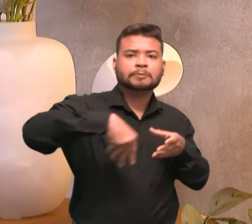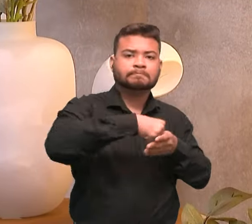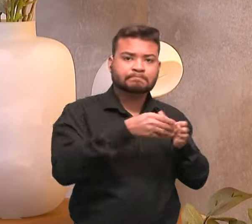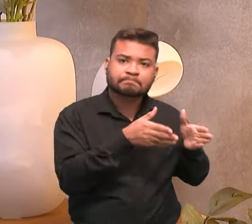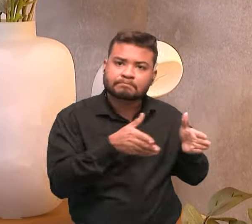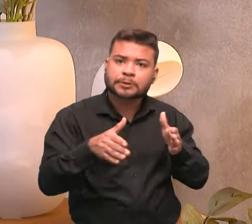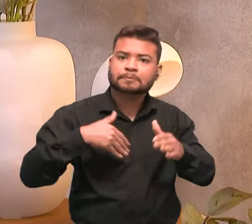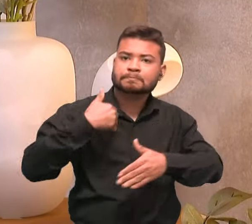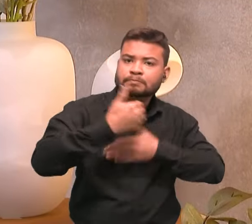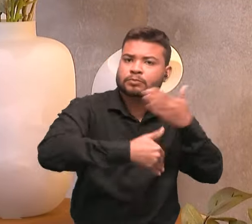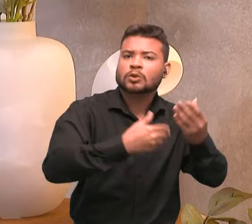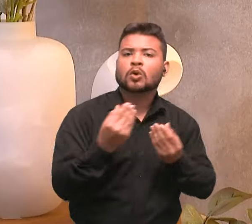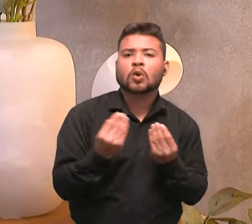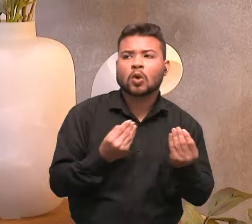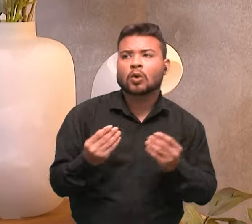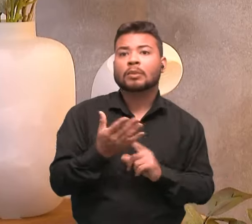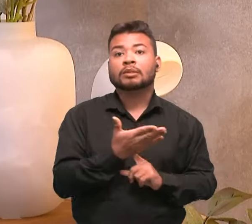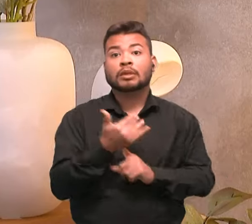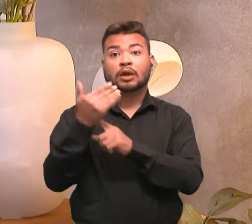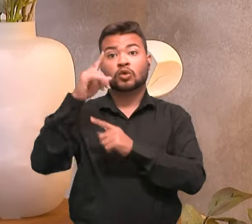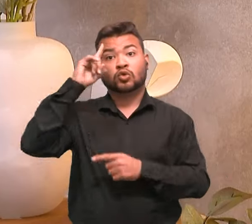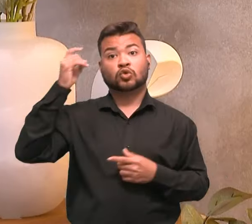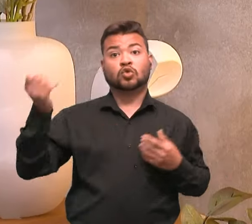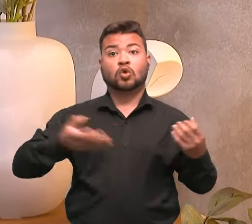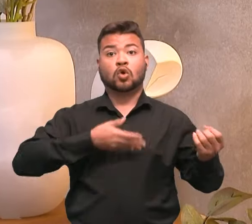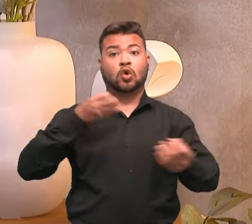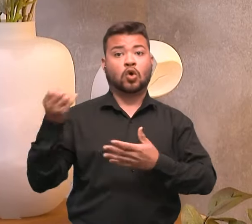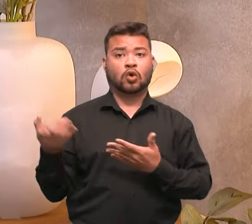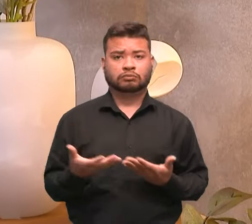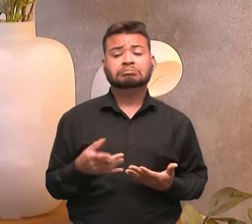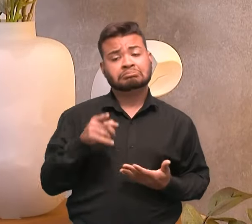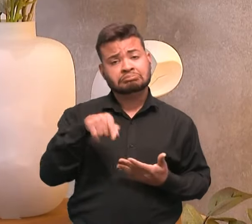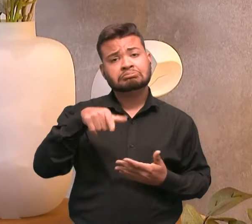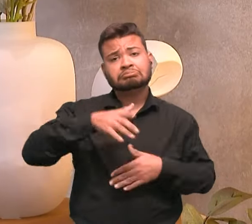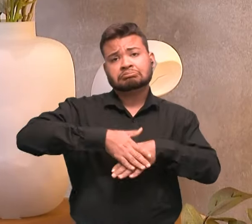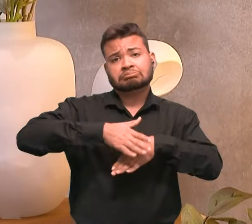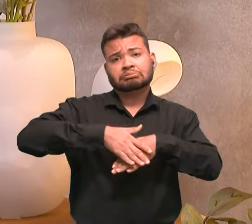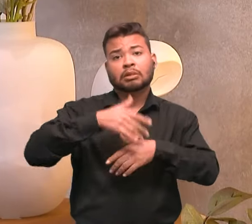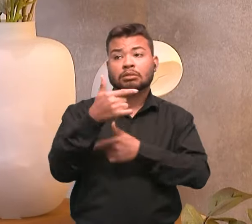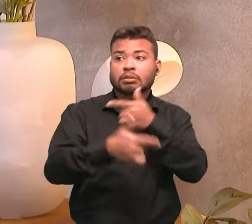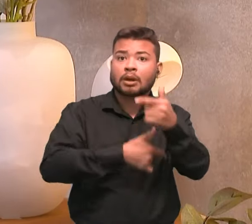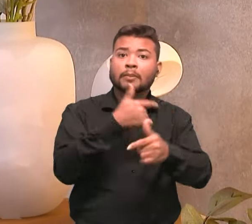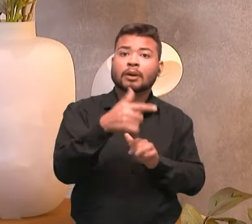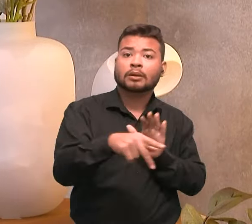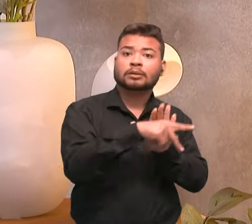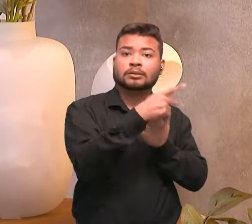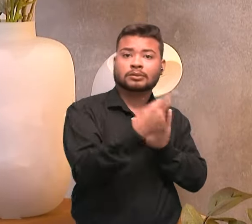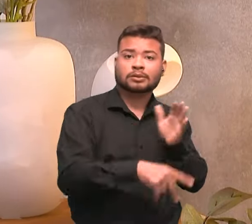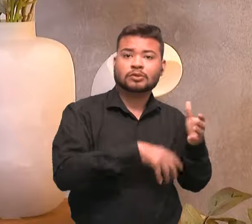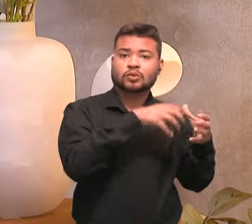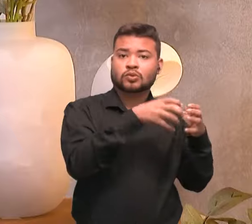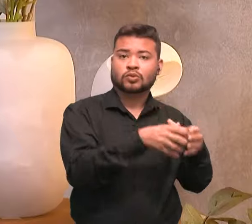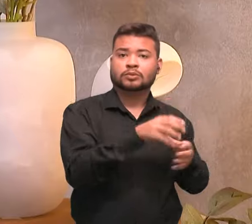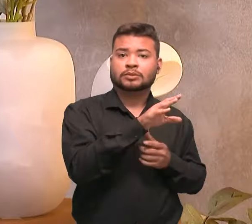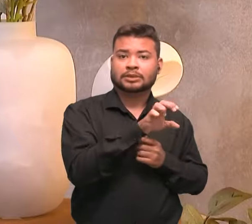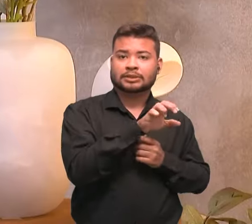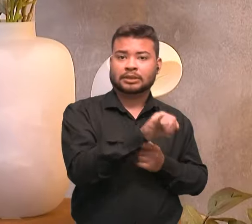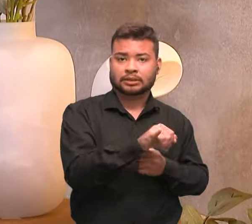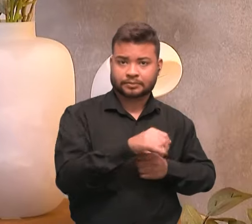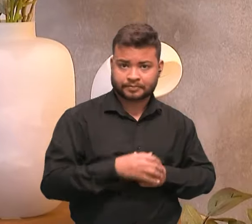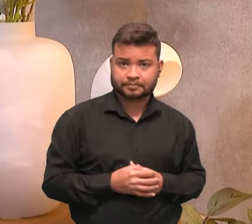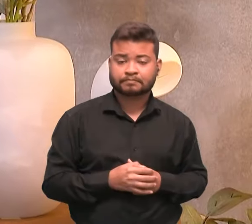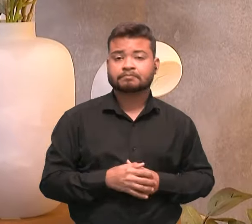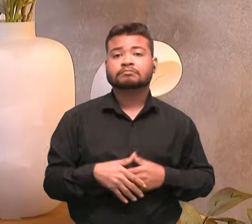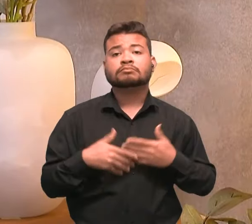inovações tecnológicas. Então, um pouco dos serviços que o Centro de Empreendedorismo oferece e é